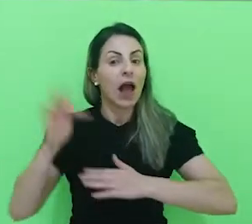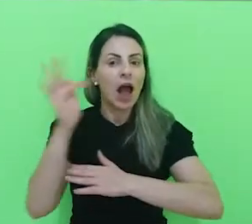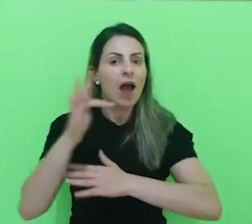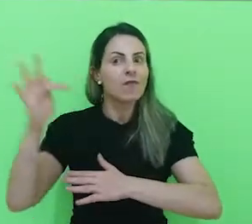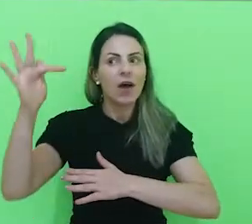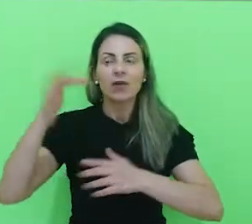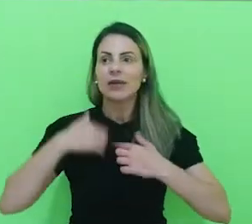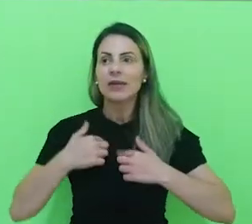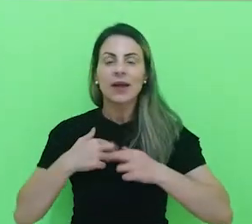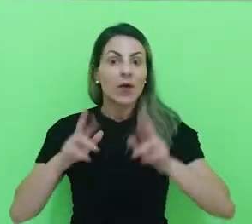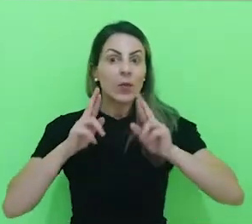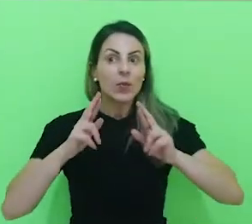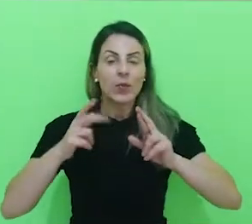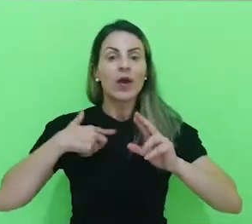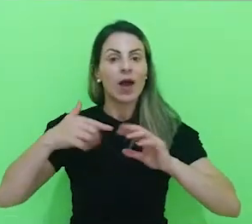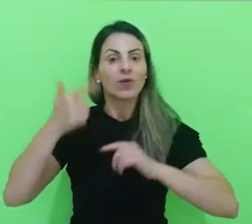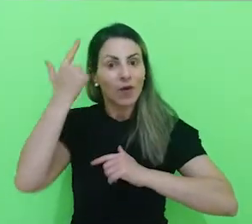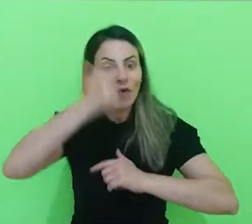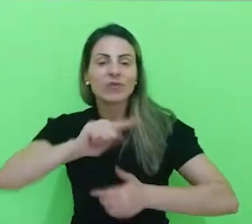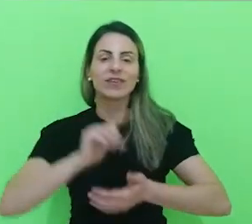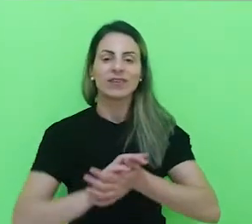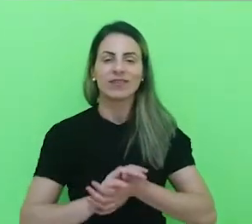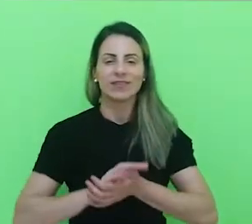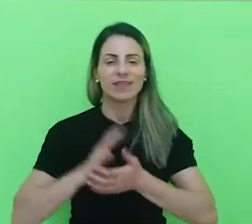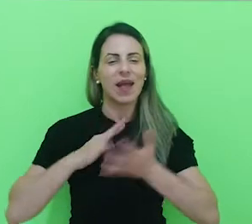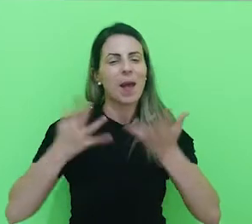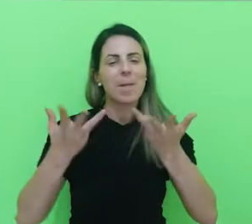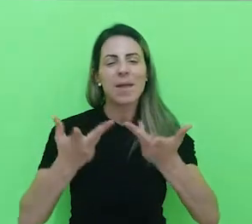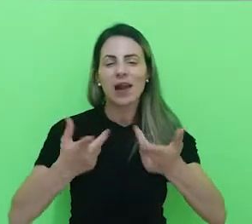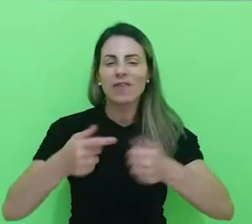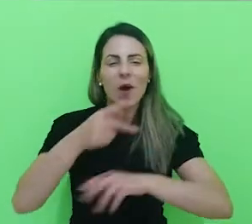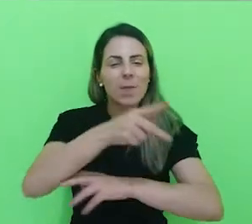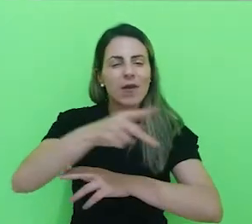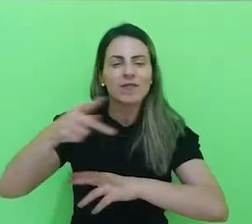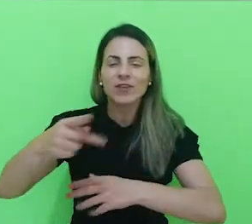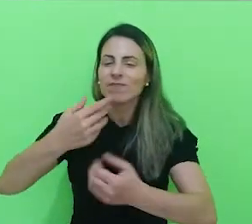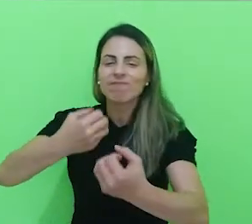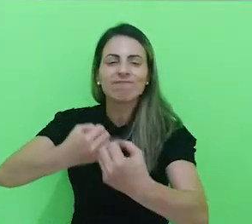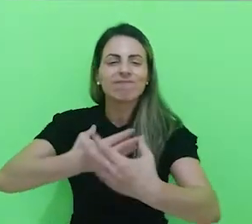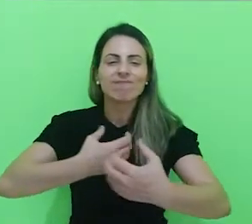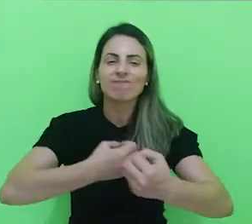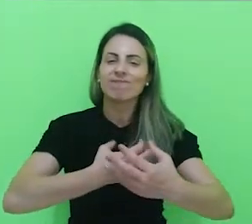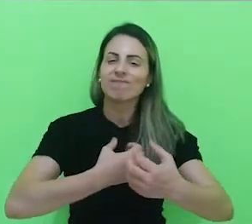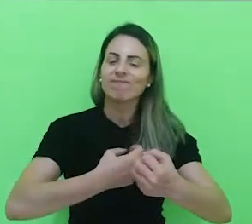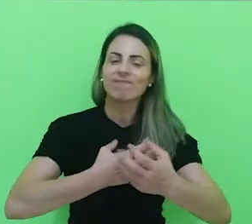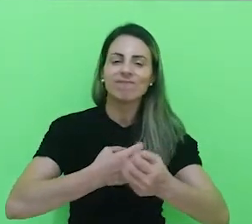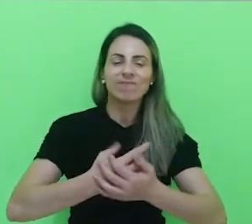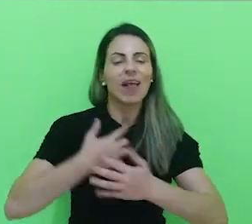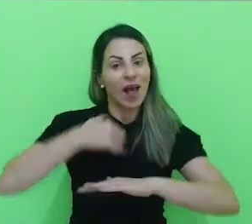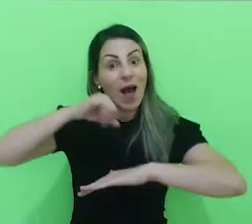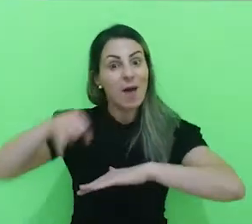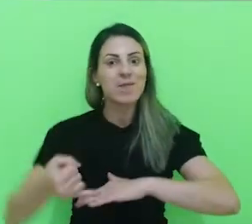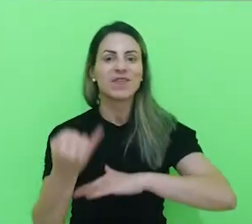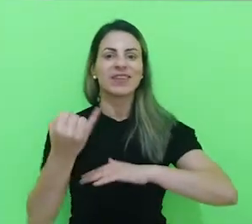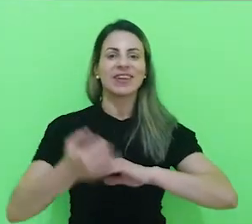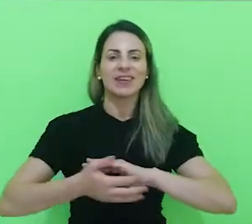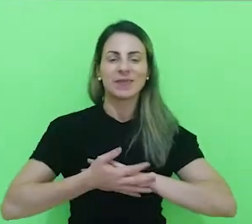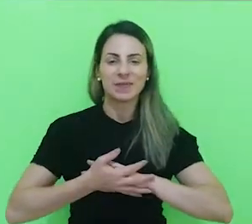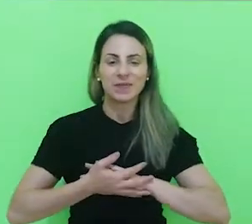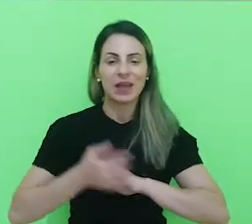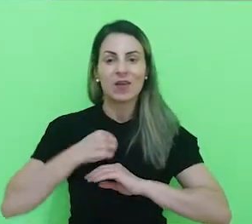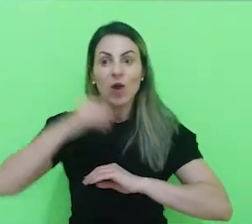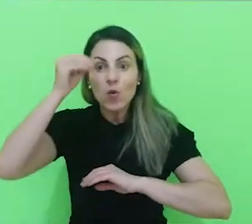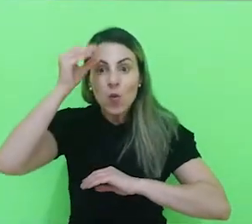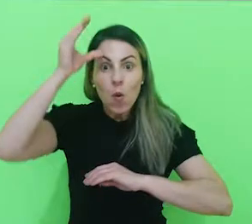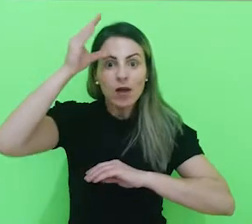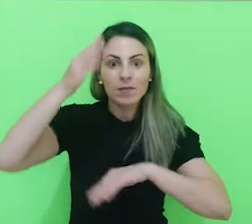todas as minhas expectativas. Maravilhoso, professores espetaculares, e só aproveitar. A busca do